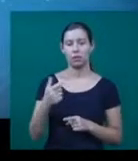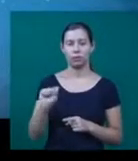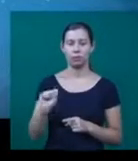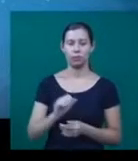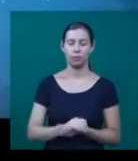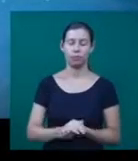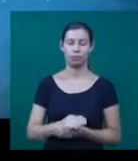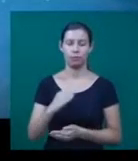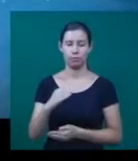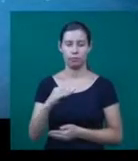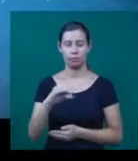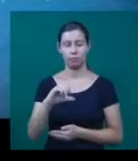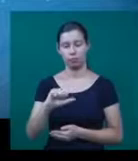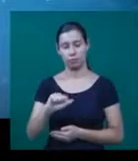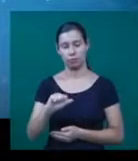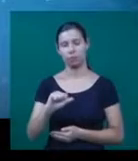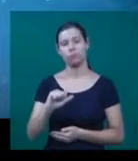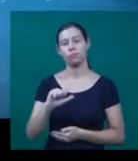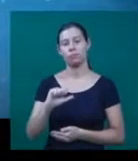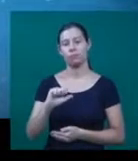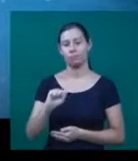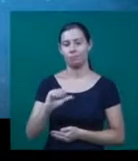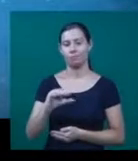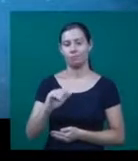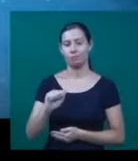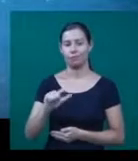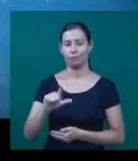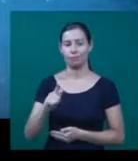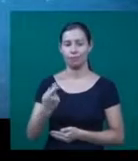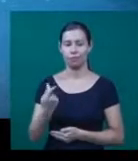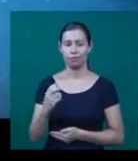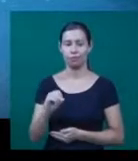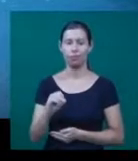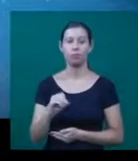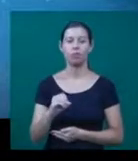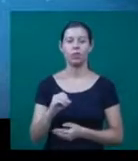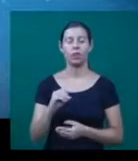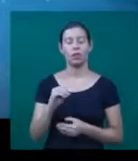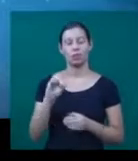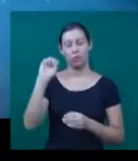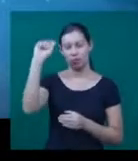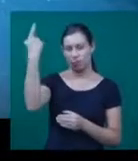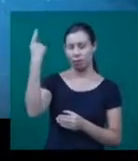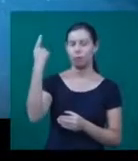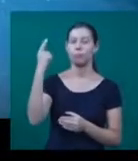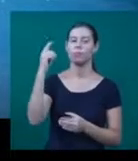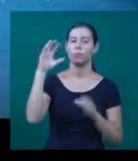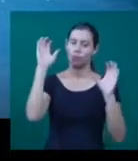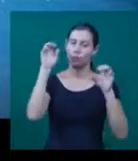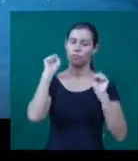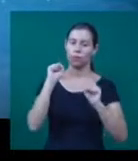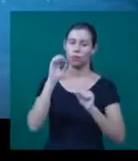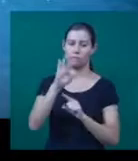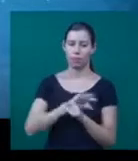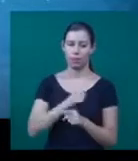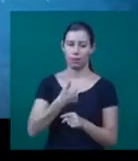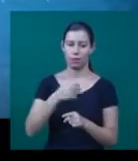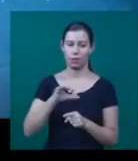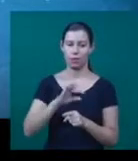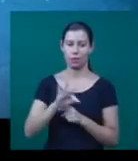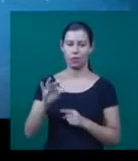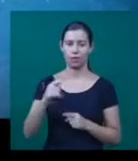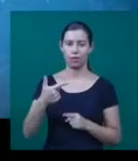Em Cascalho Rico, o dia é ensolarado, com chuva ao longo do dia. Mínima de 19 e máxima de 27